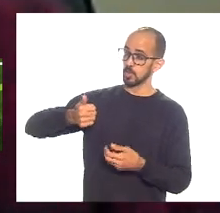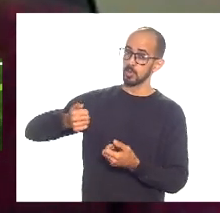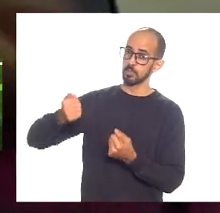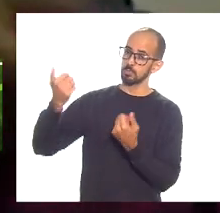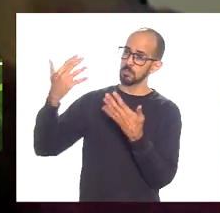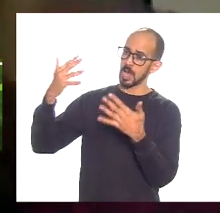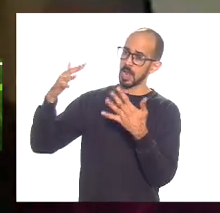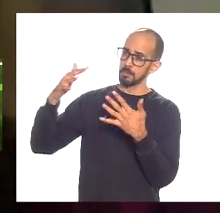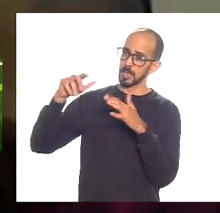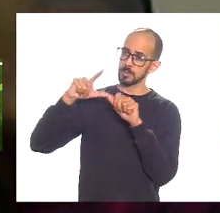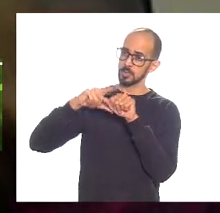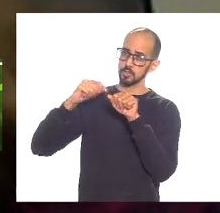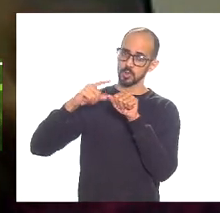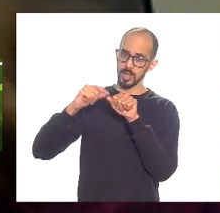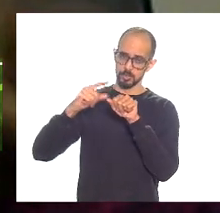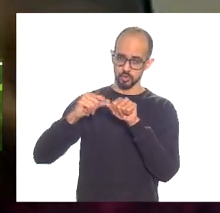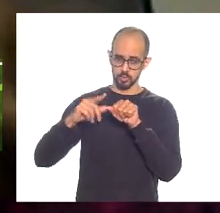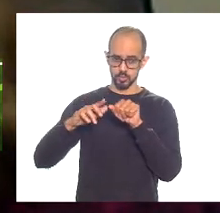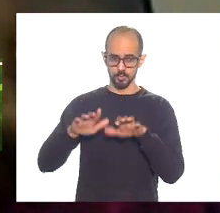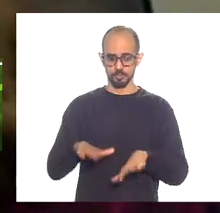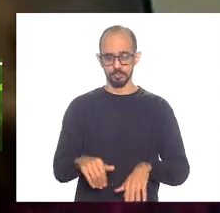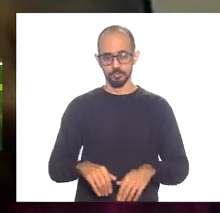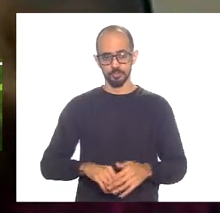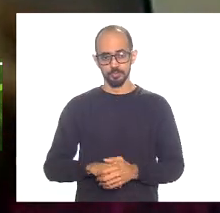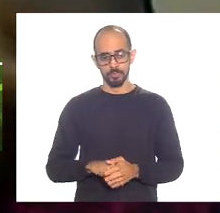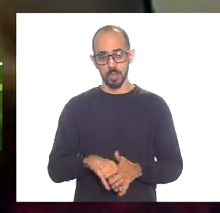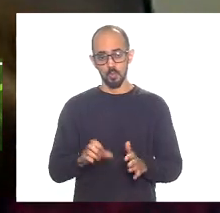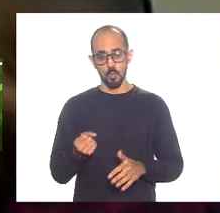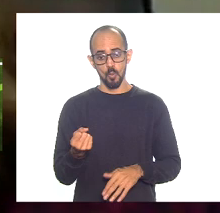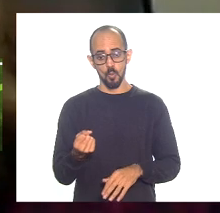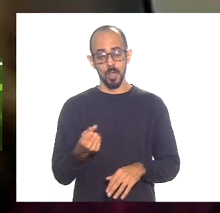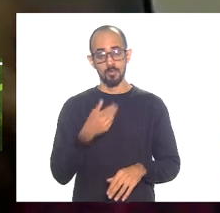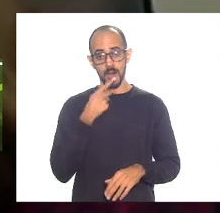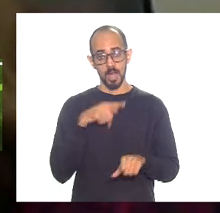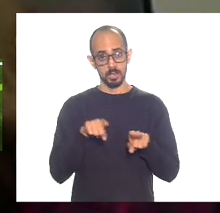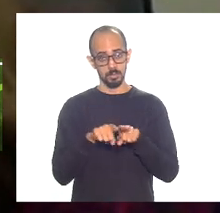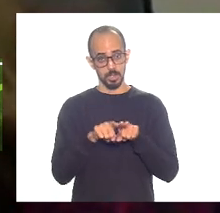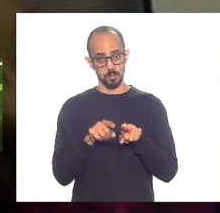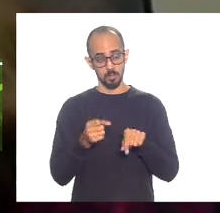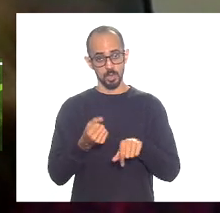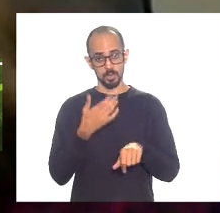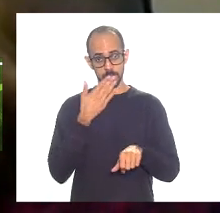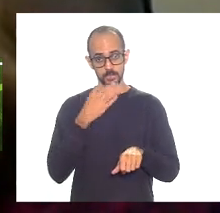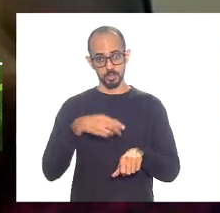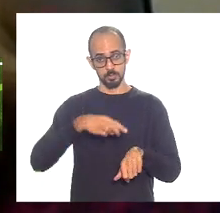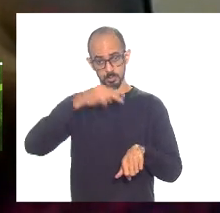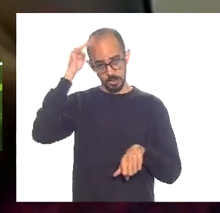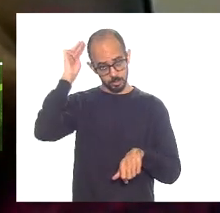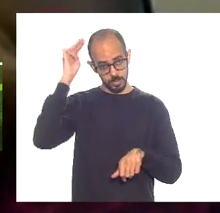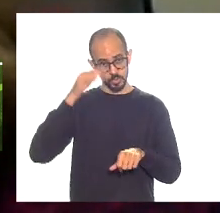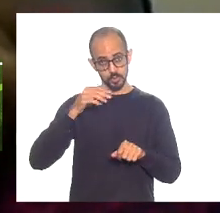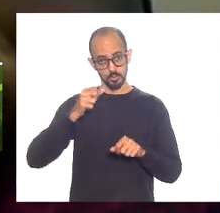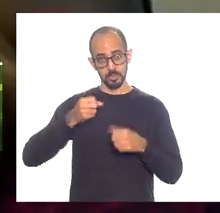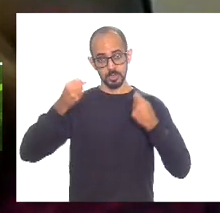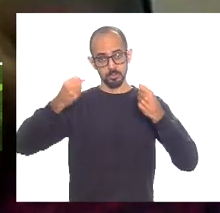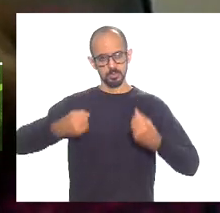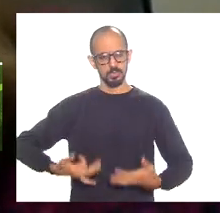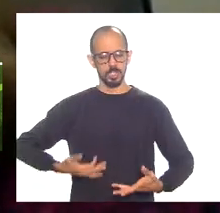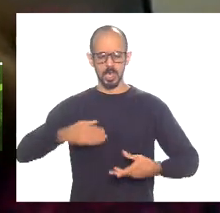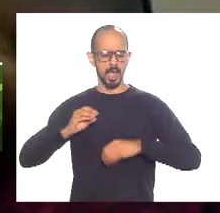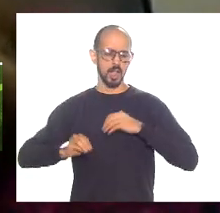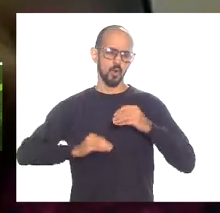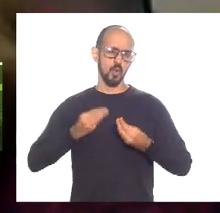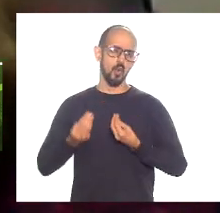e dizer o seguinte quando eu pedi ao deputado Márcio Pacheco para fazer uma fala sobre como